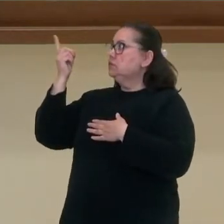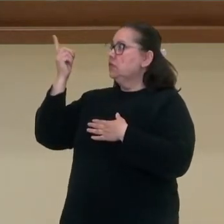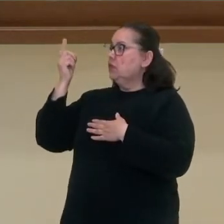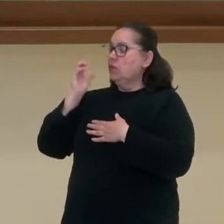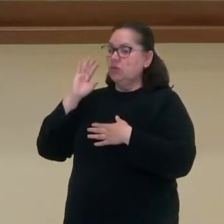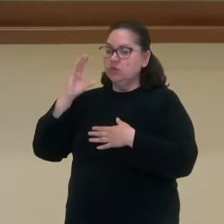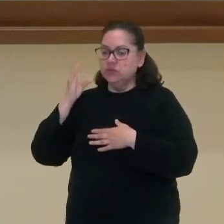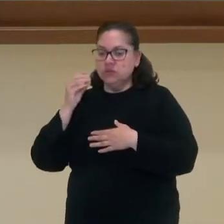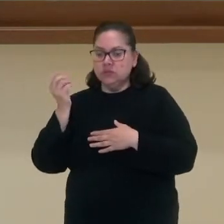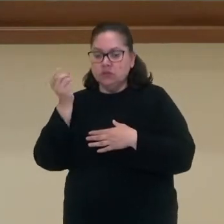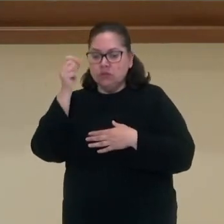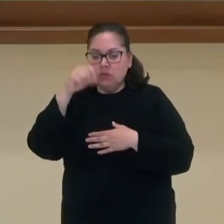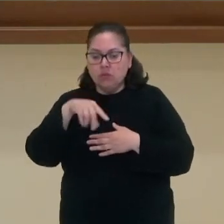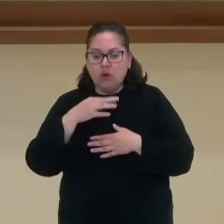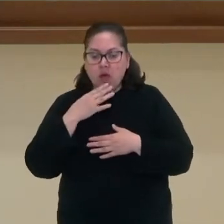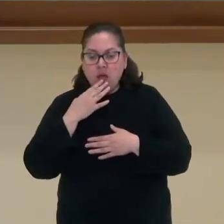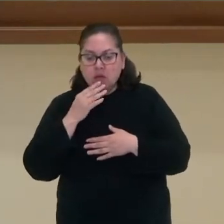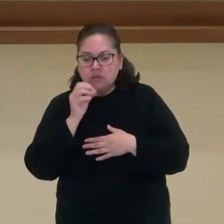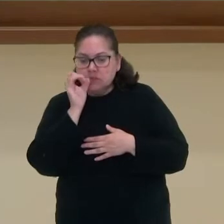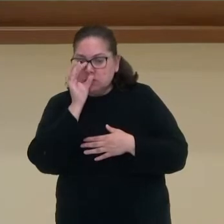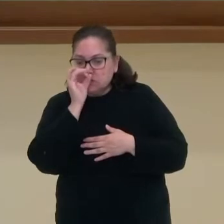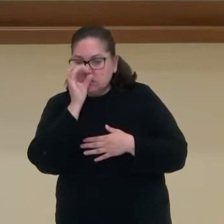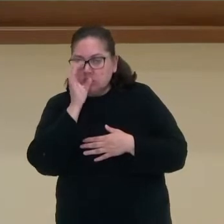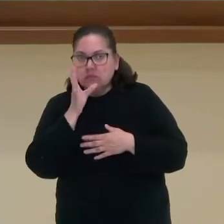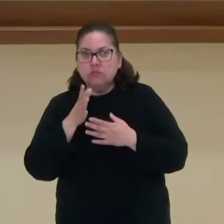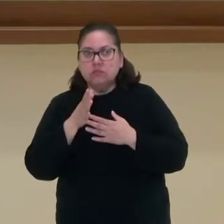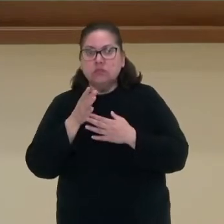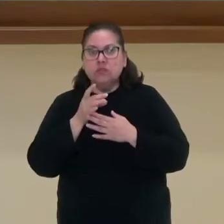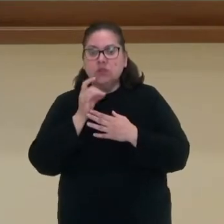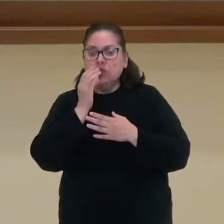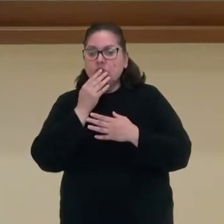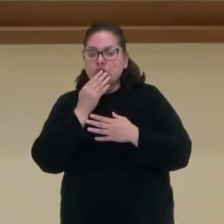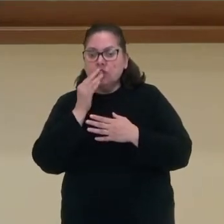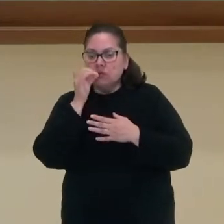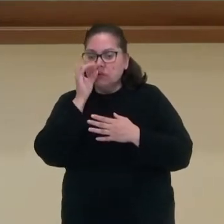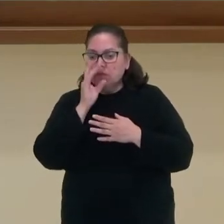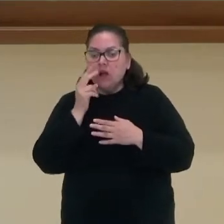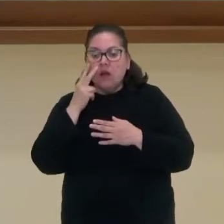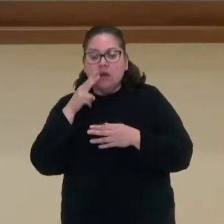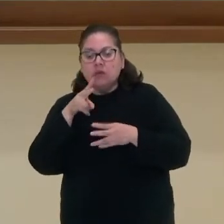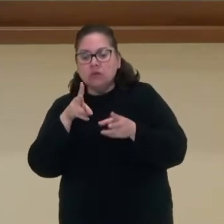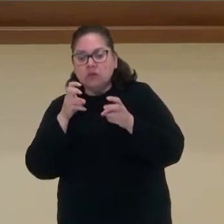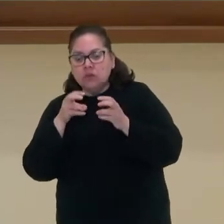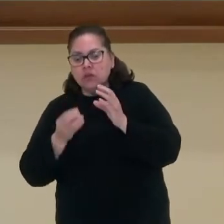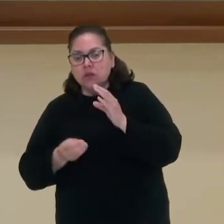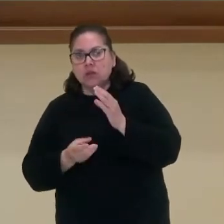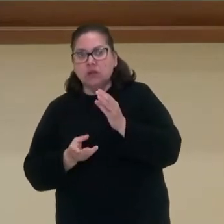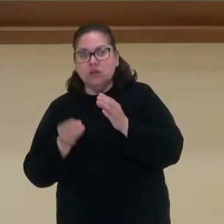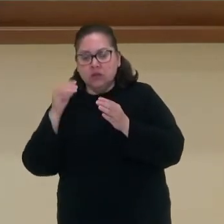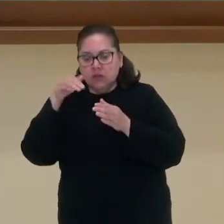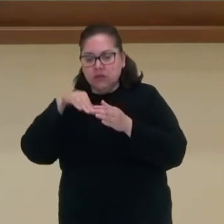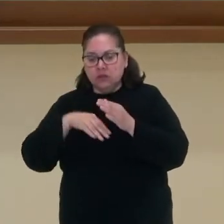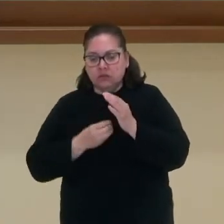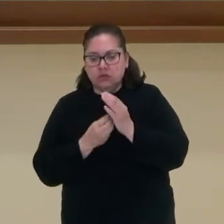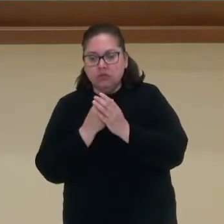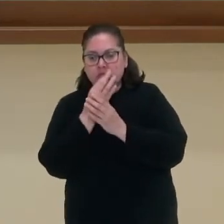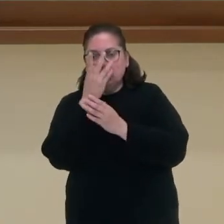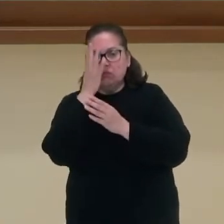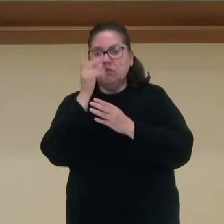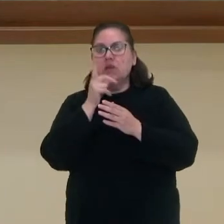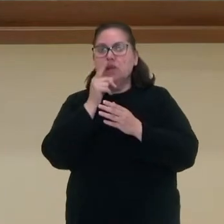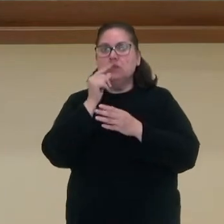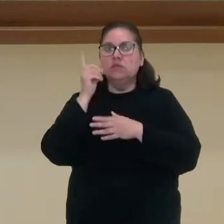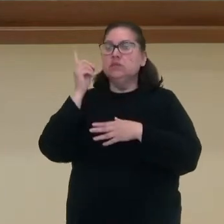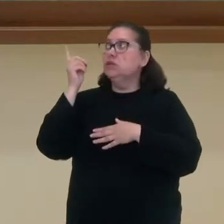cientista colocando uma água colorida para observar que ela entra pelos poros e ela sai pela abertura.